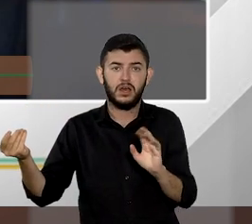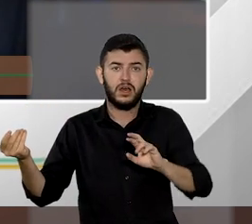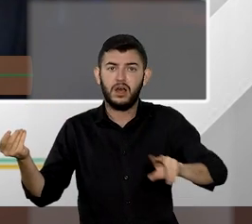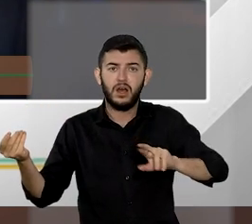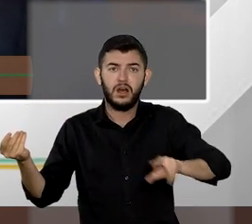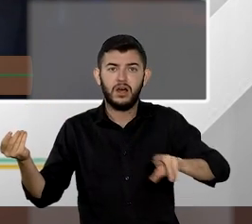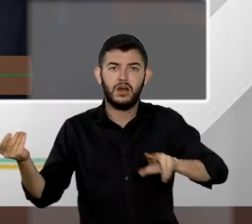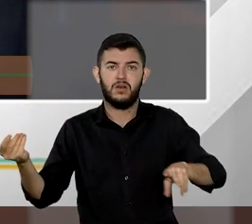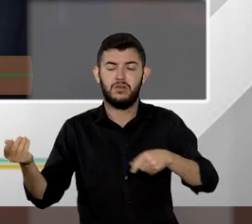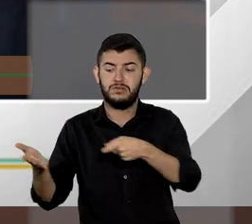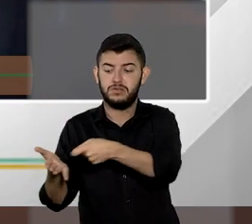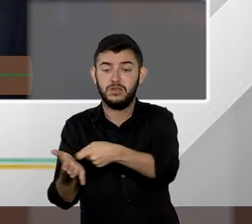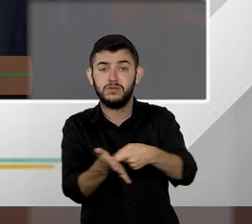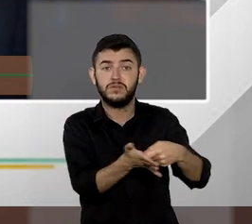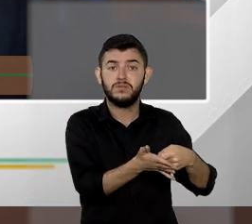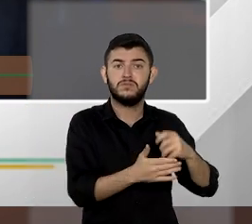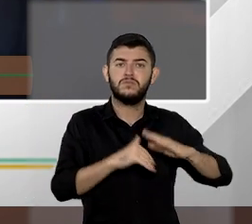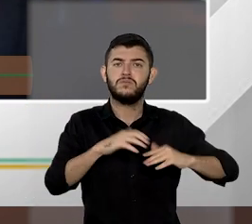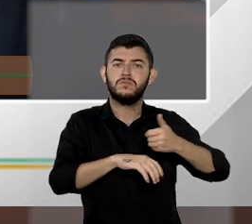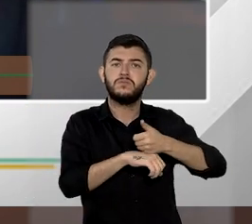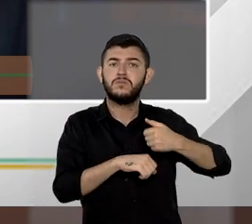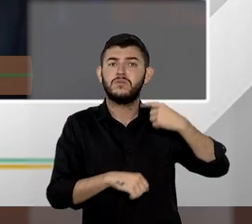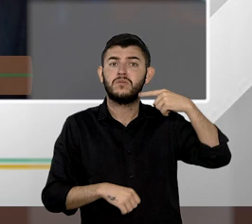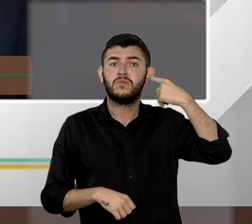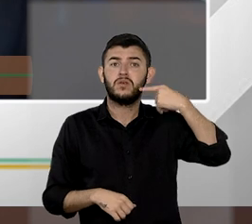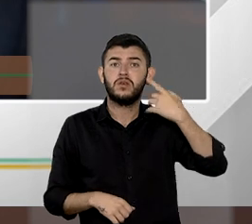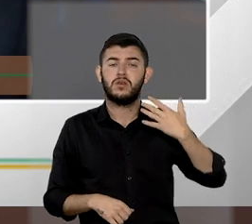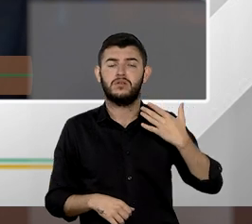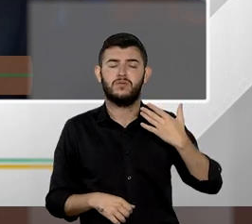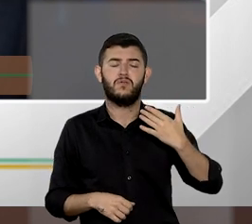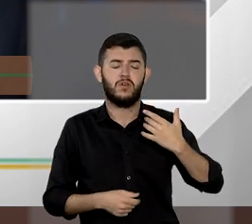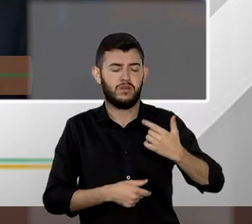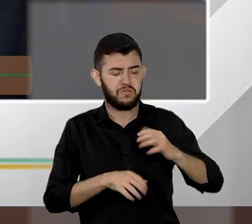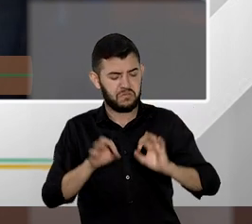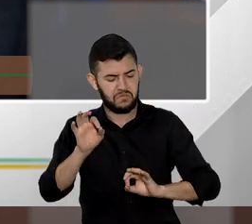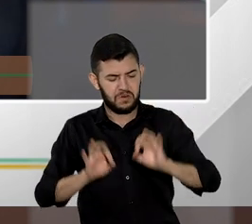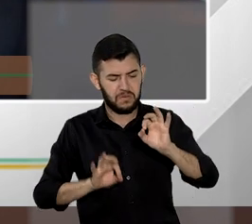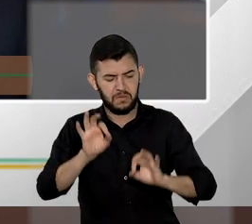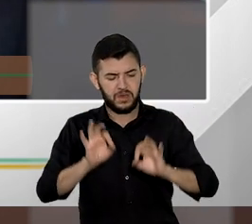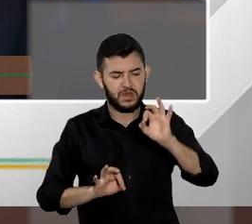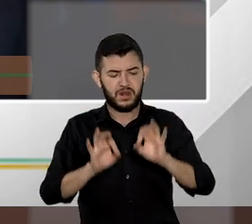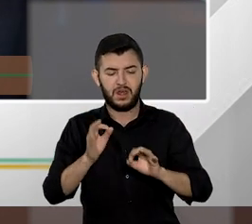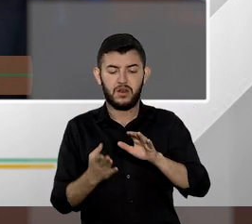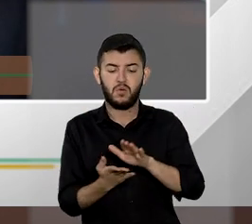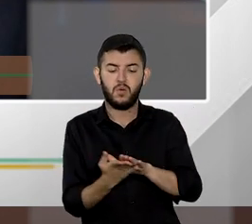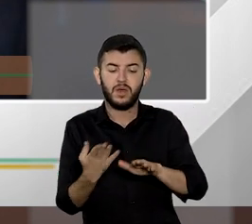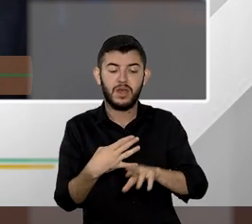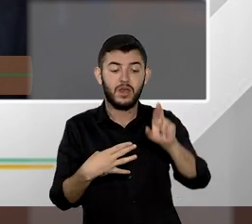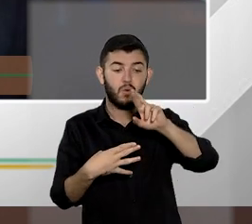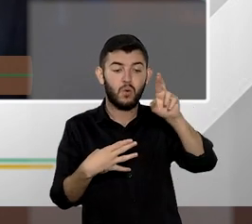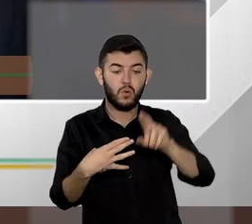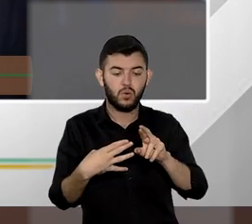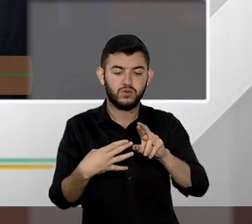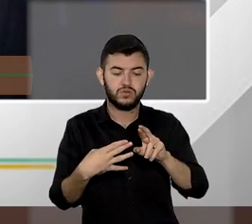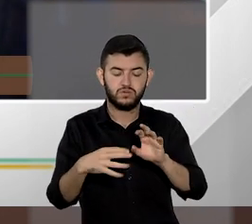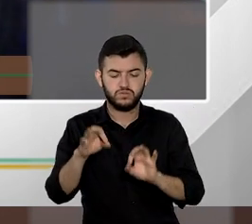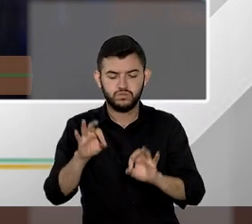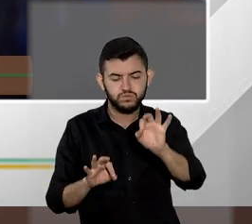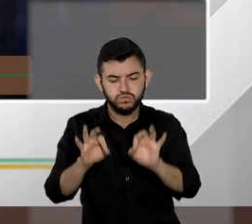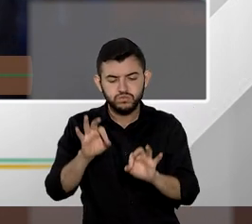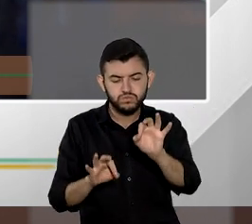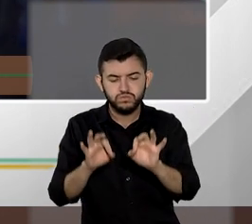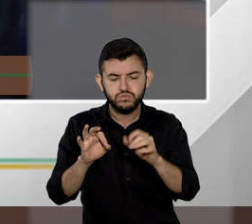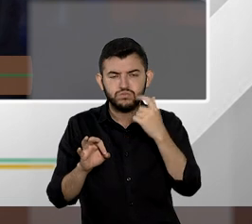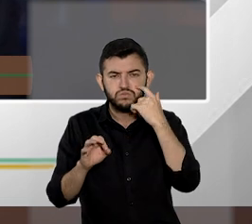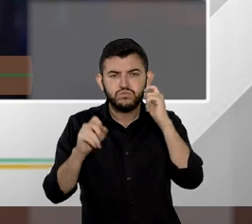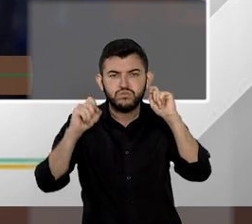advogado da advogada de quem for preparar o recurso toda a atenção eles continuam exigindo que nós